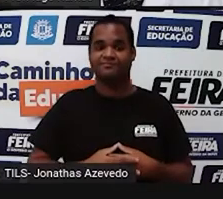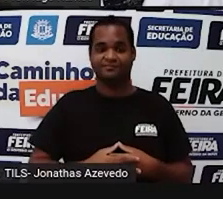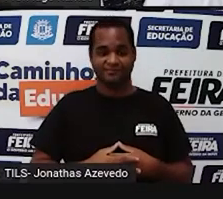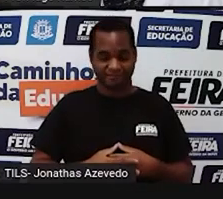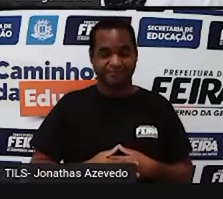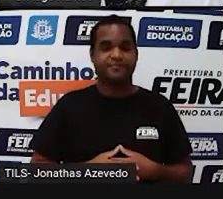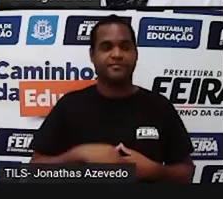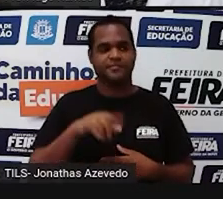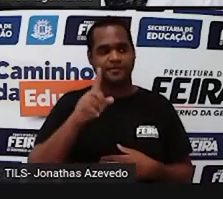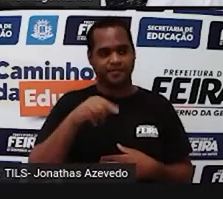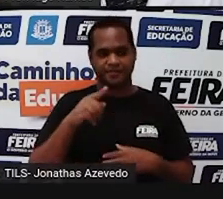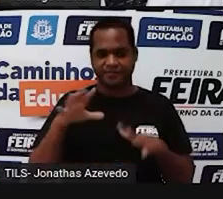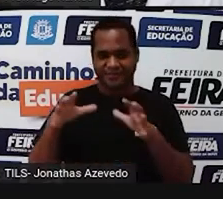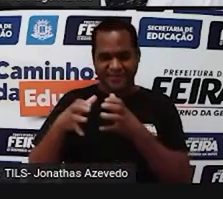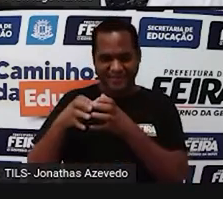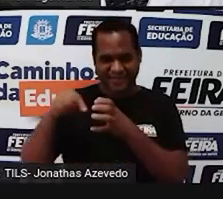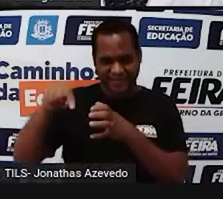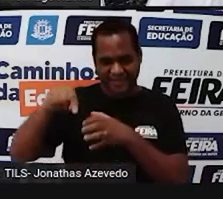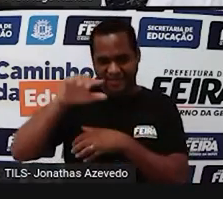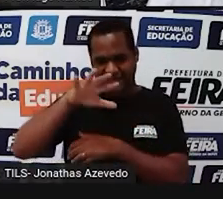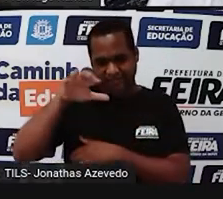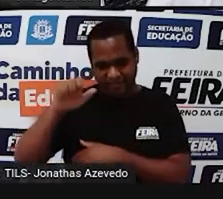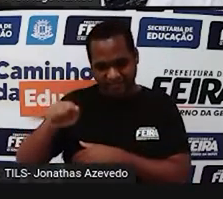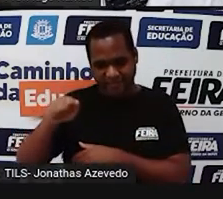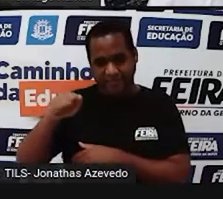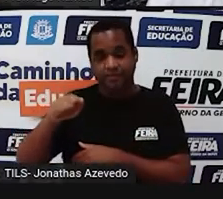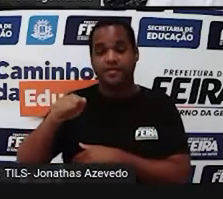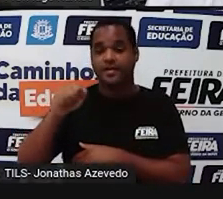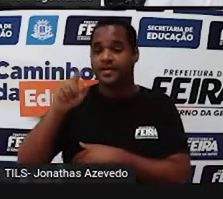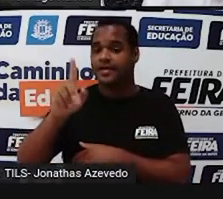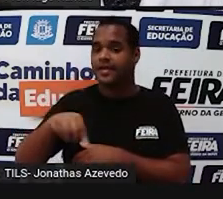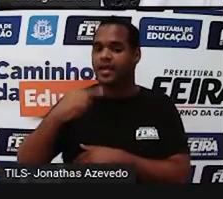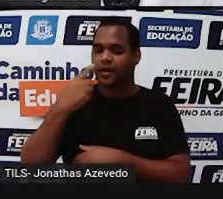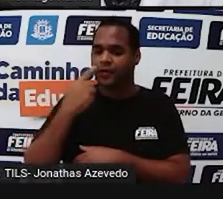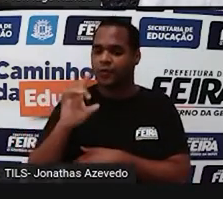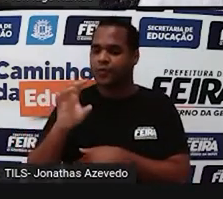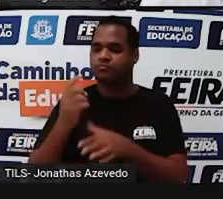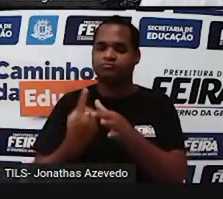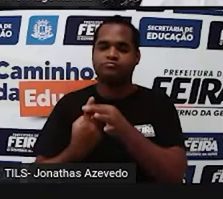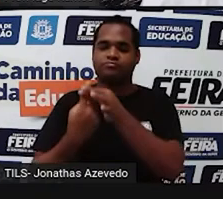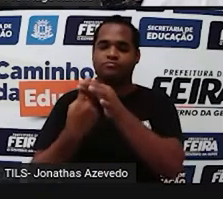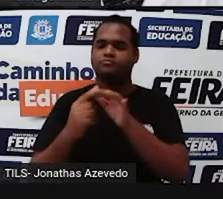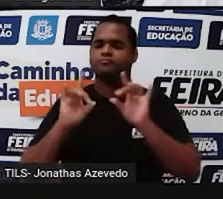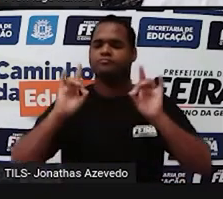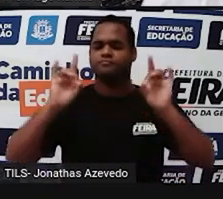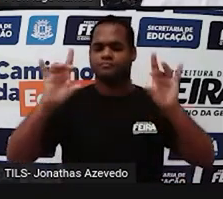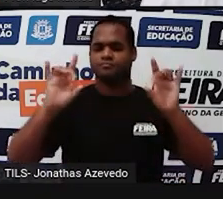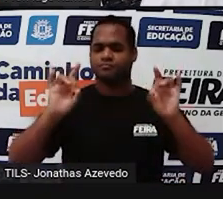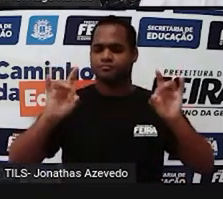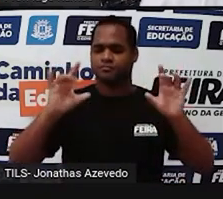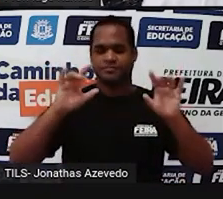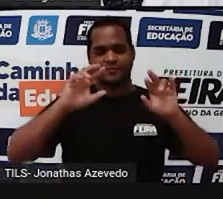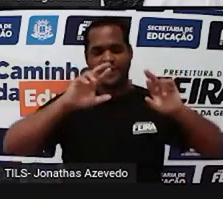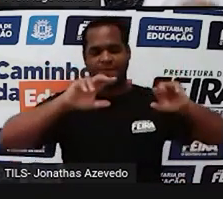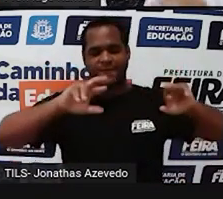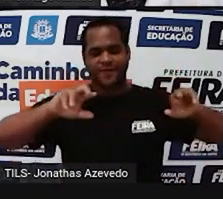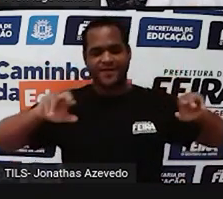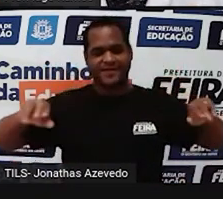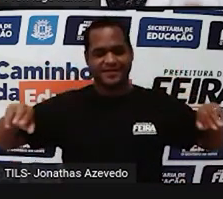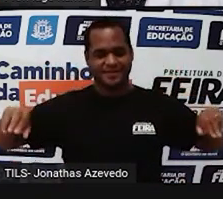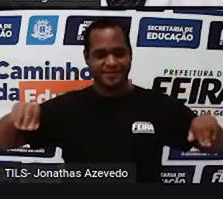o continente africano, né? É um continente de uma excelentíssima diversidade, né?